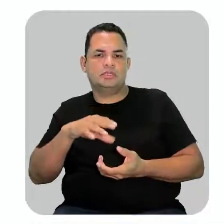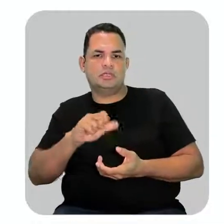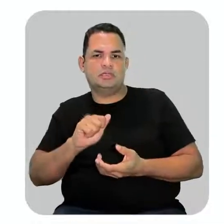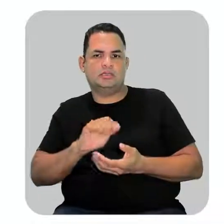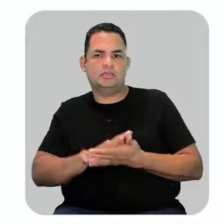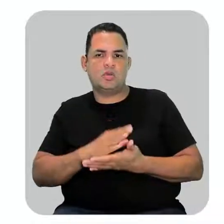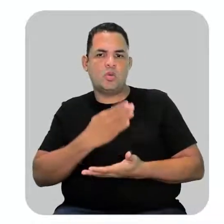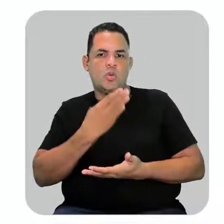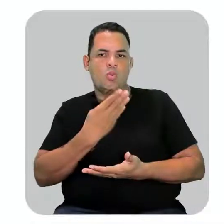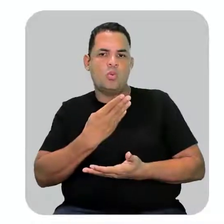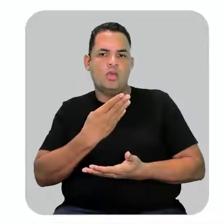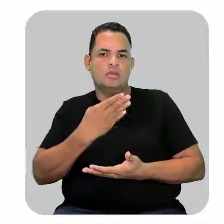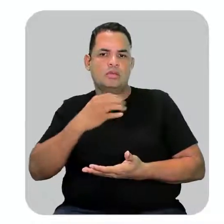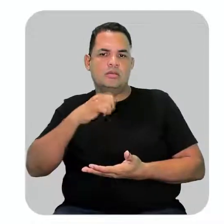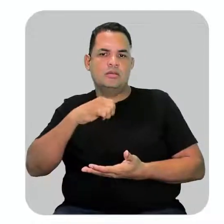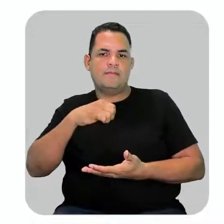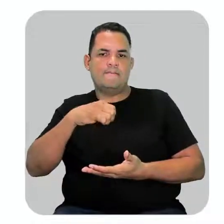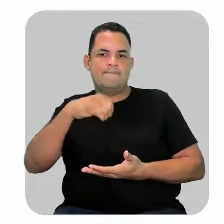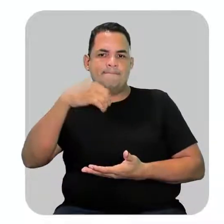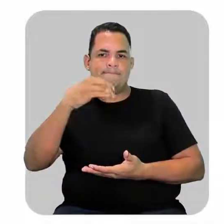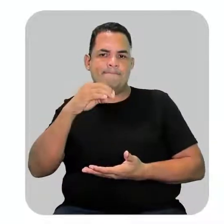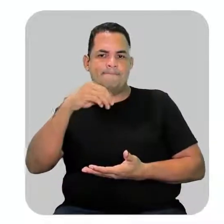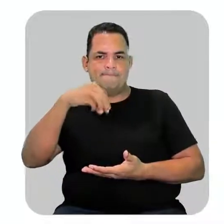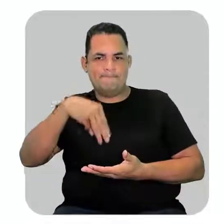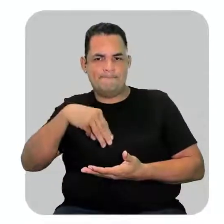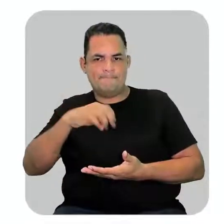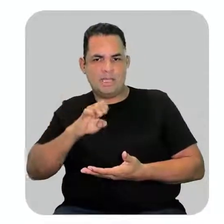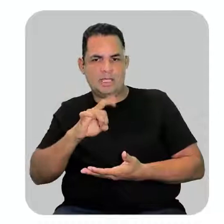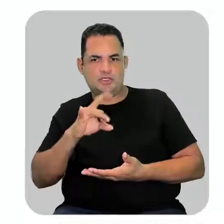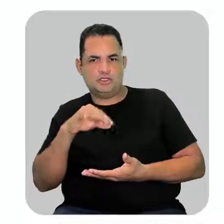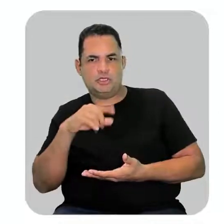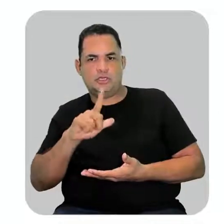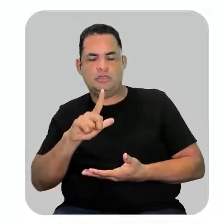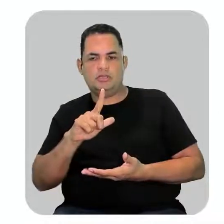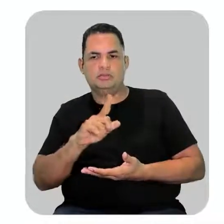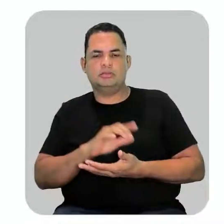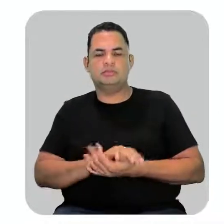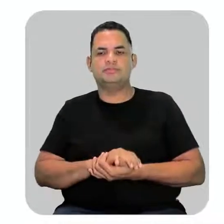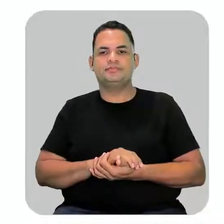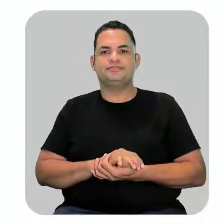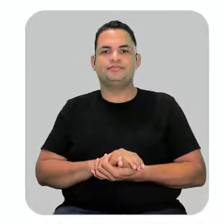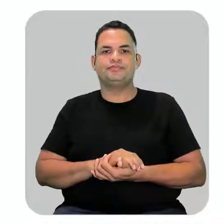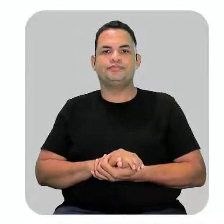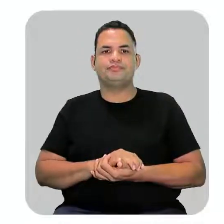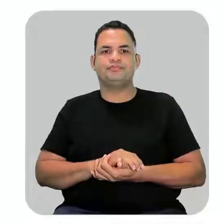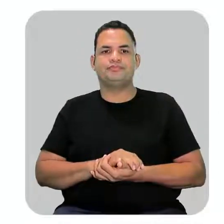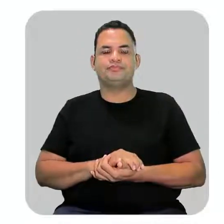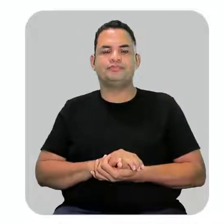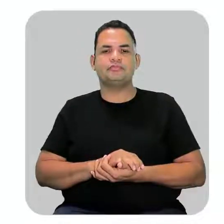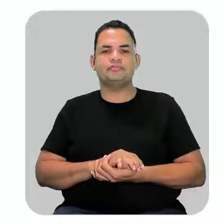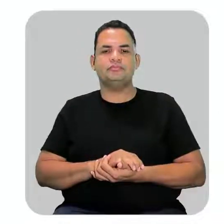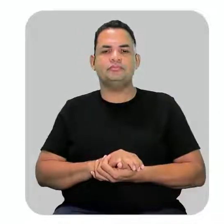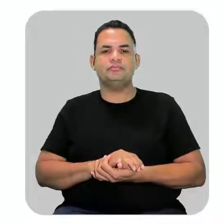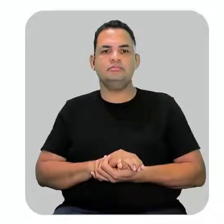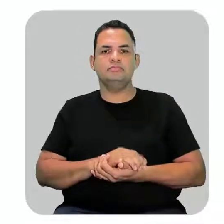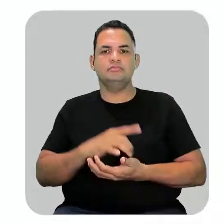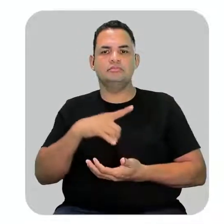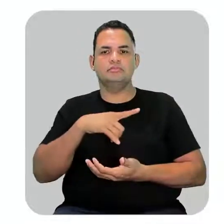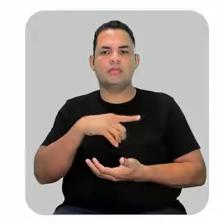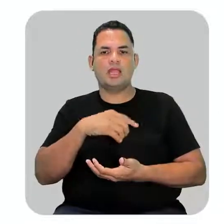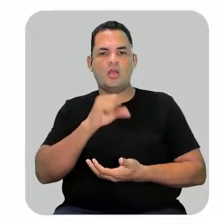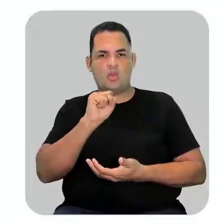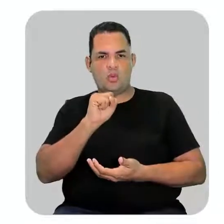quatro metil e aí eu vou dar o nome da cadeia principal que é um alca dieno tem oito